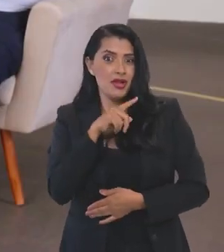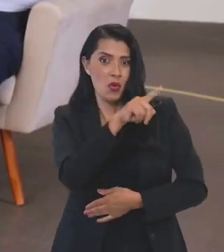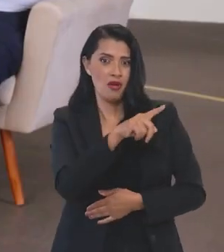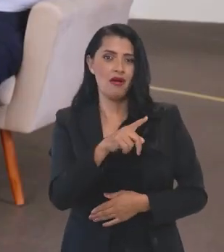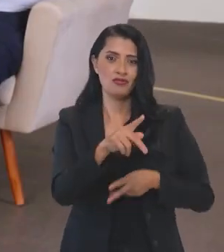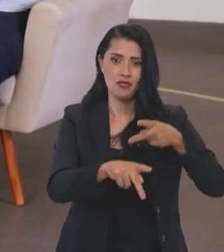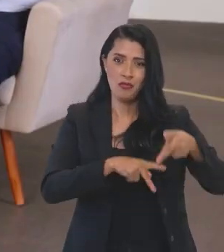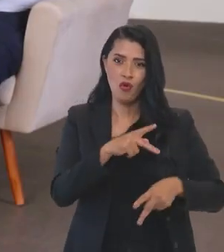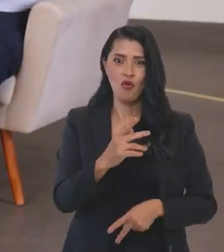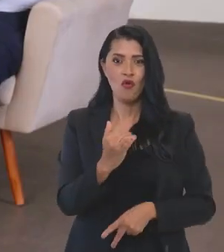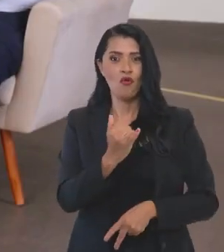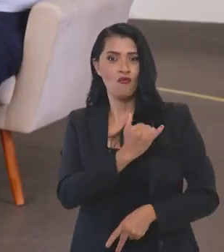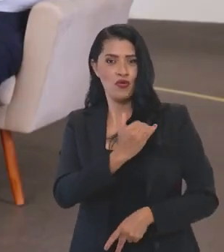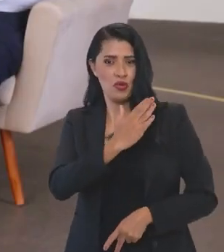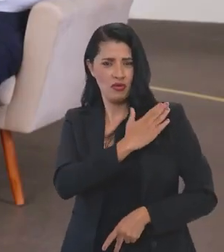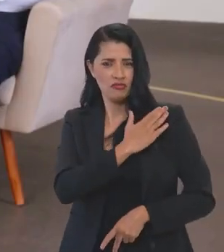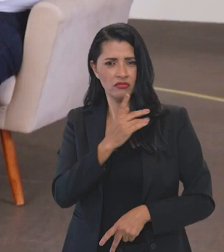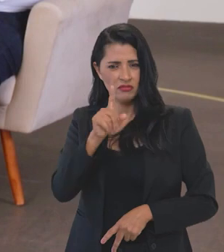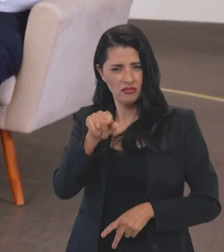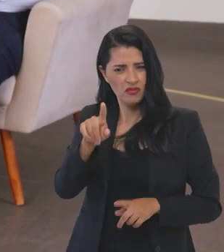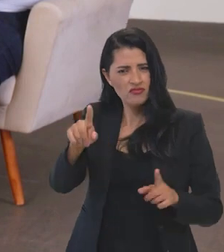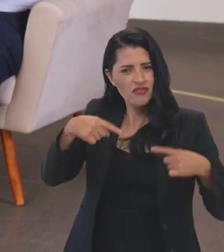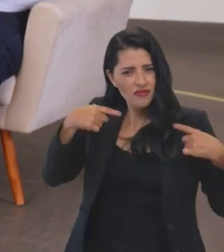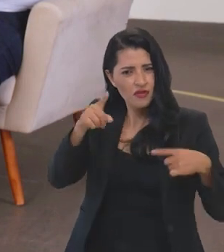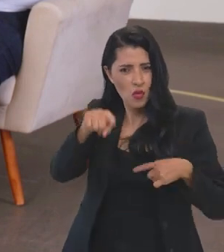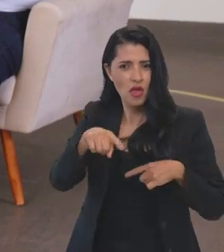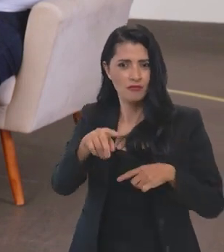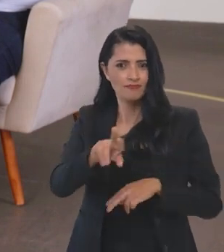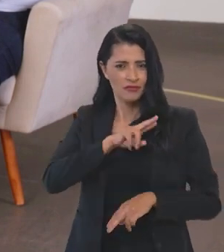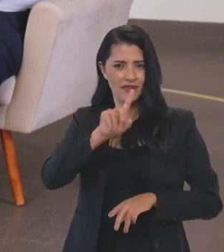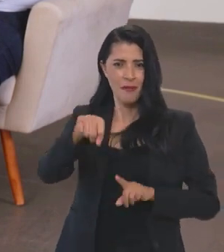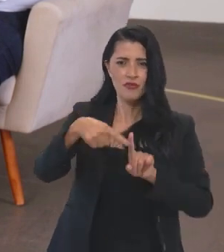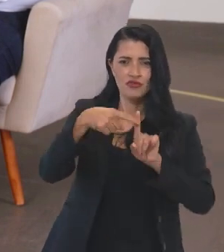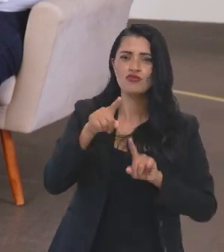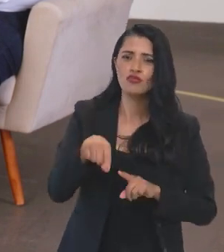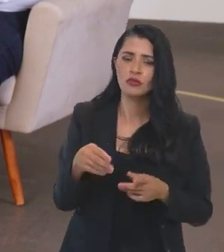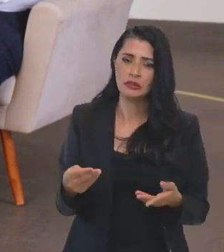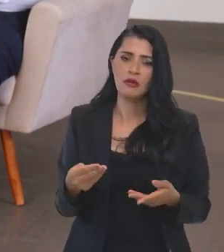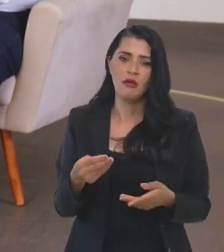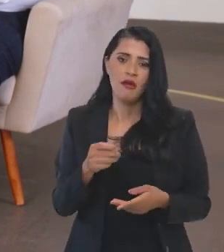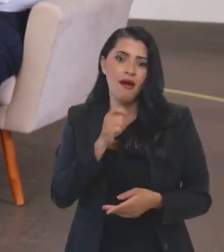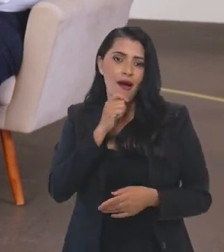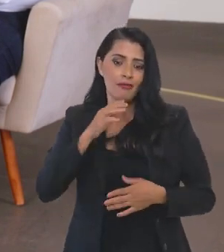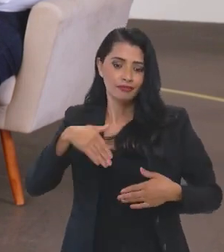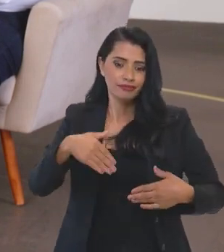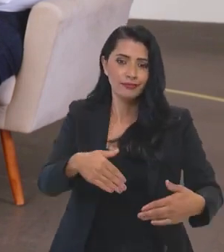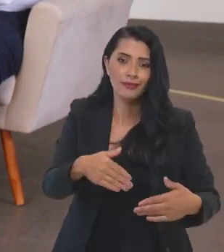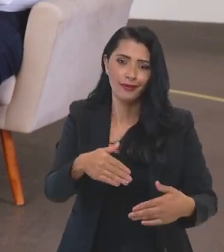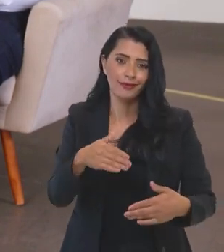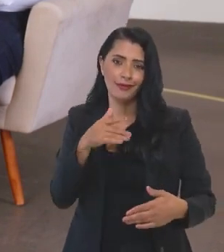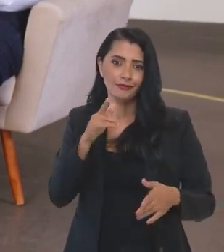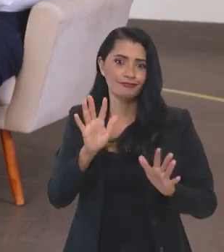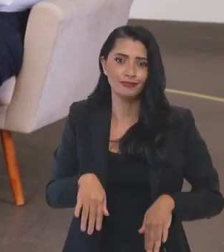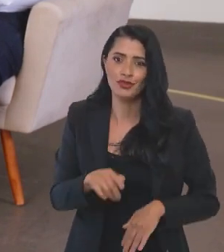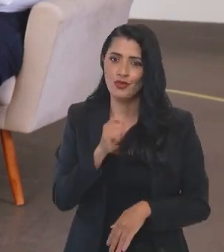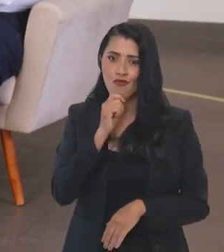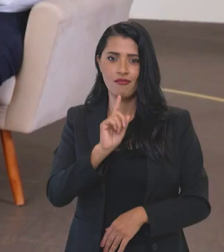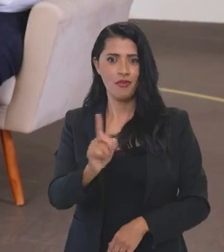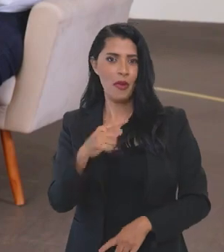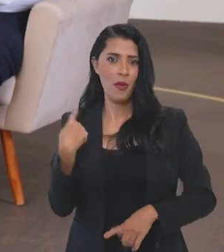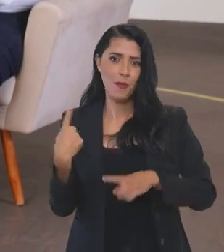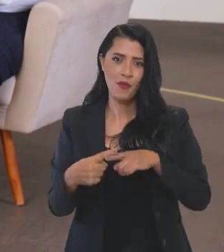povo Yanomami. Foi um grande desafio isso? Os resultados são positivos? Ainda está sendo, porque a